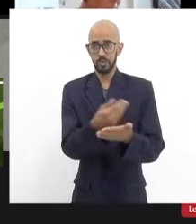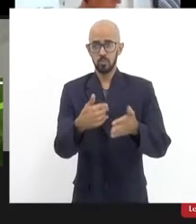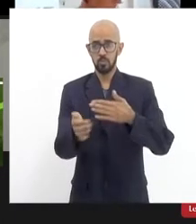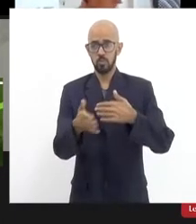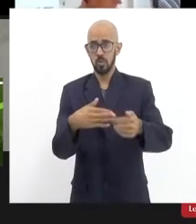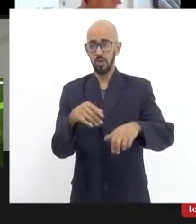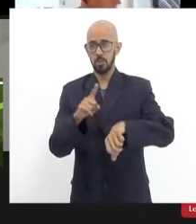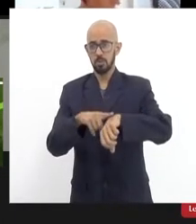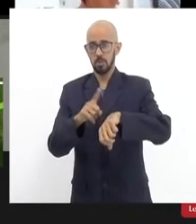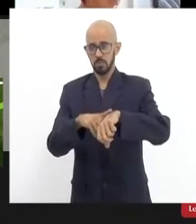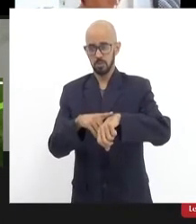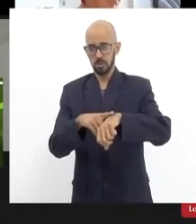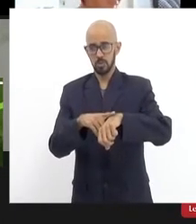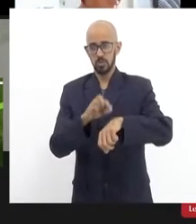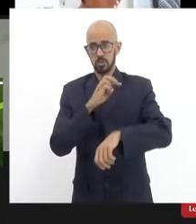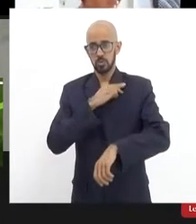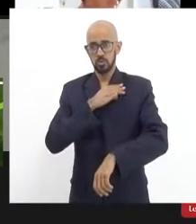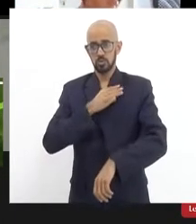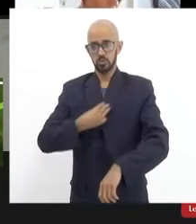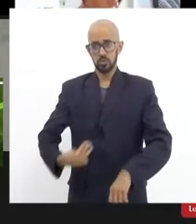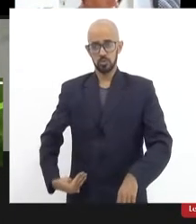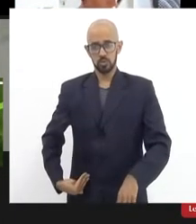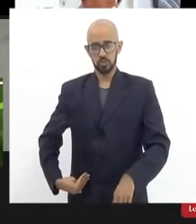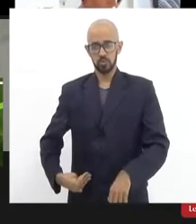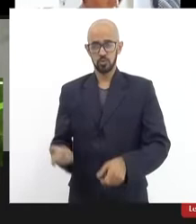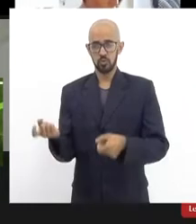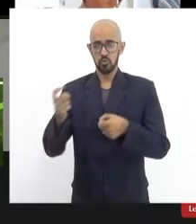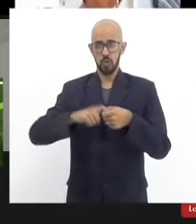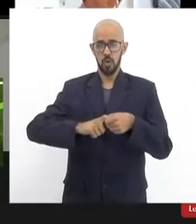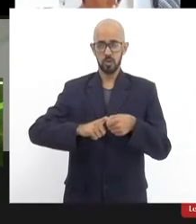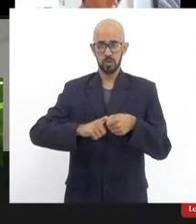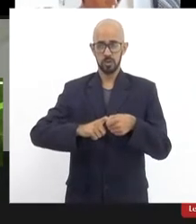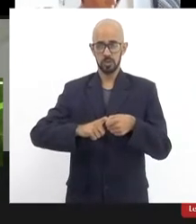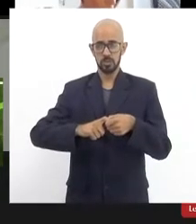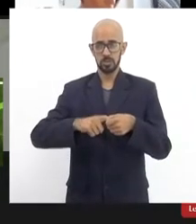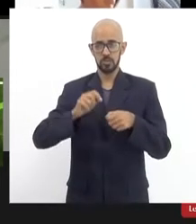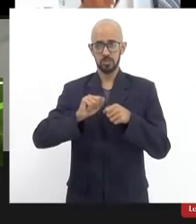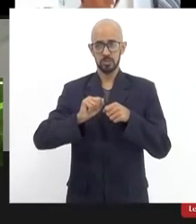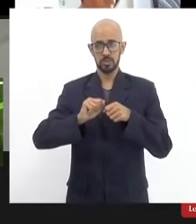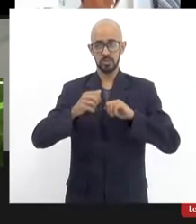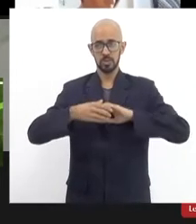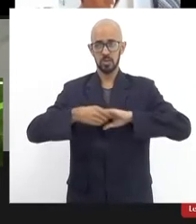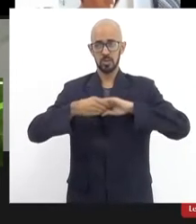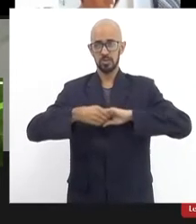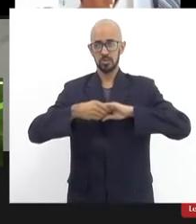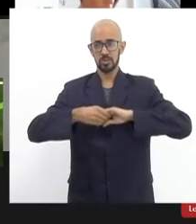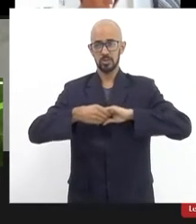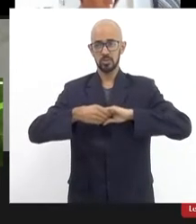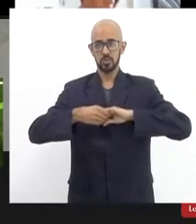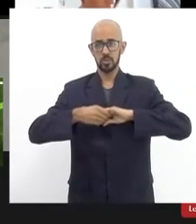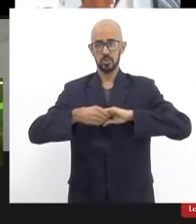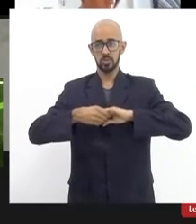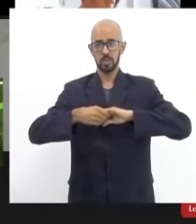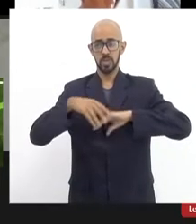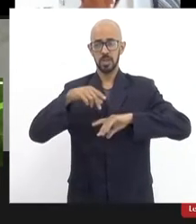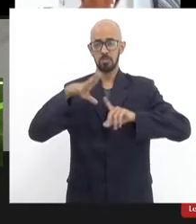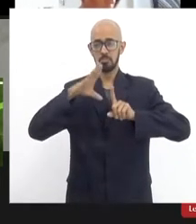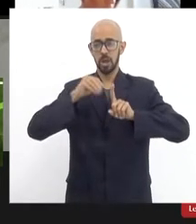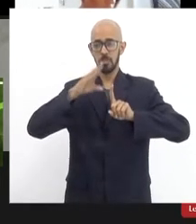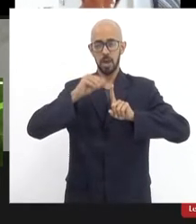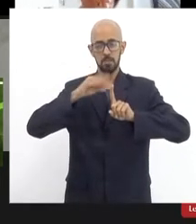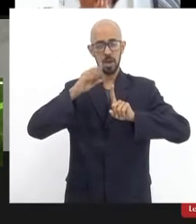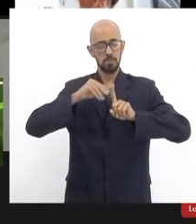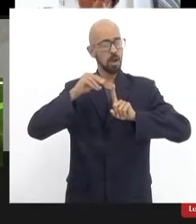Dionísio volta e a gente passa para ele fazer a saudação dele. Ele está na sala, Mink, ele está só sem áudio. Ele está falando, mas nós não estamos